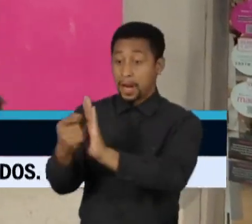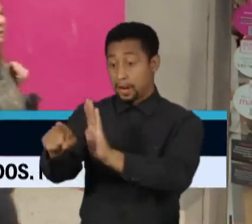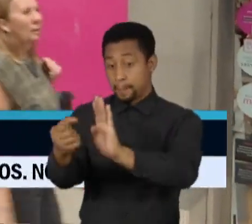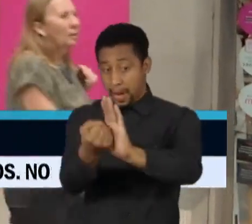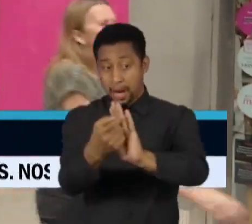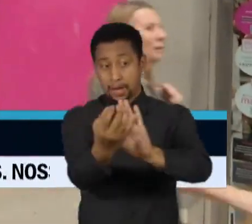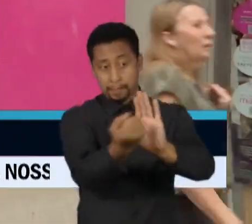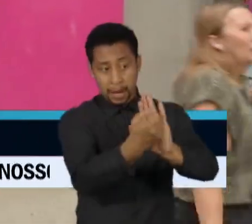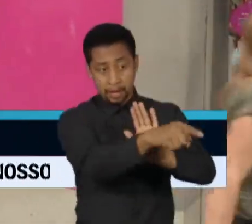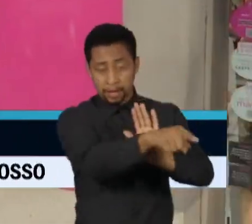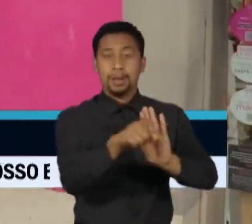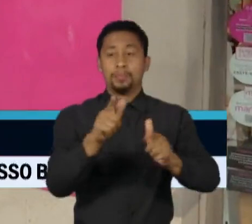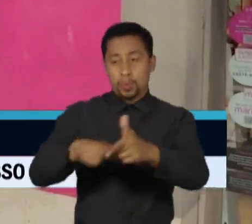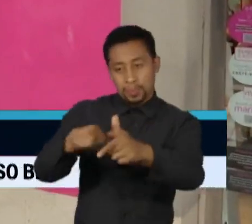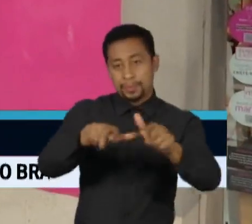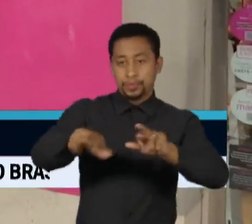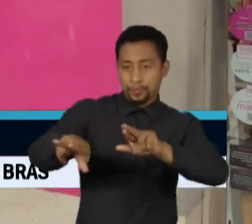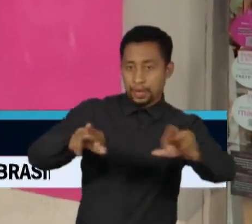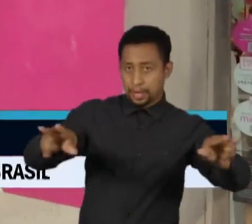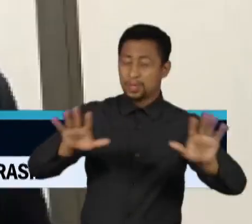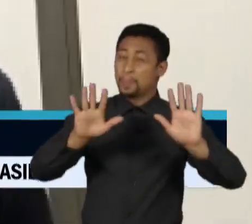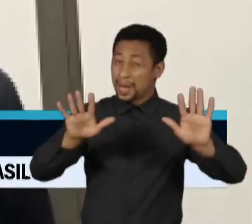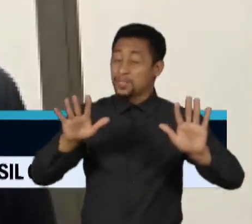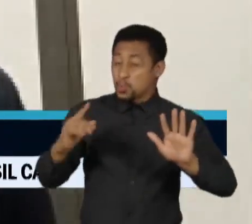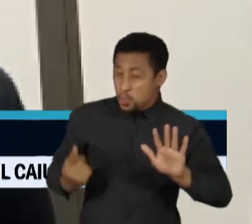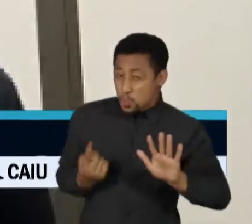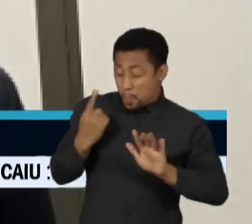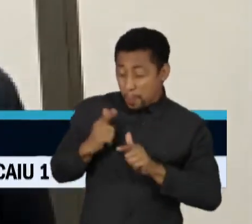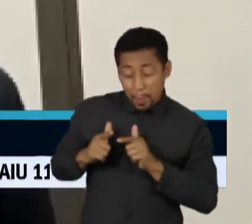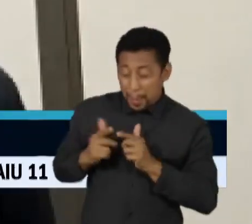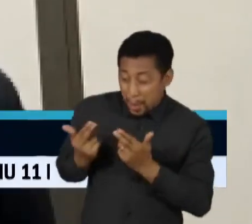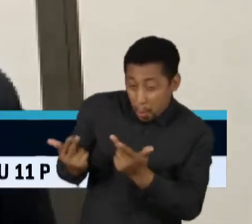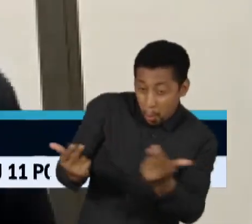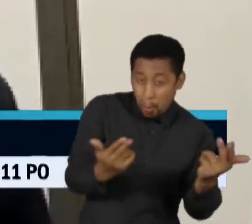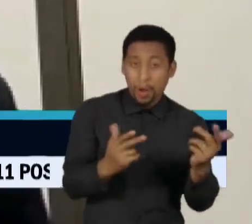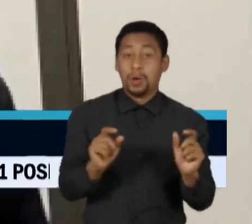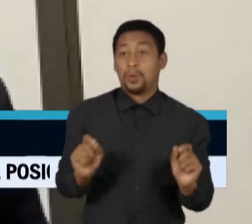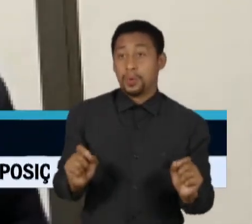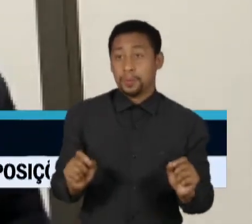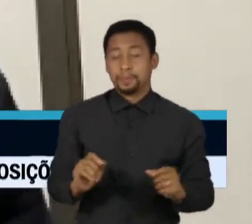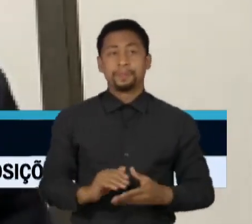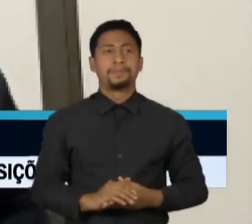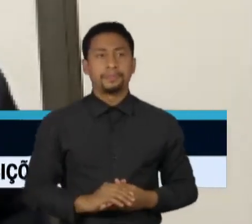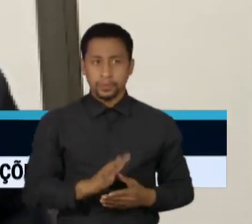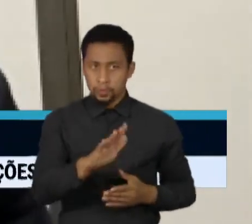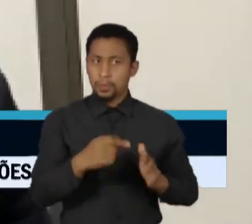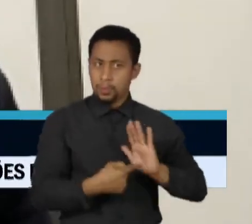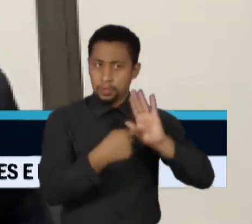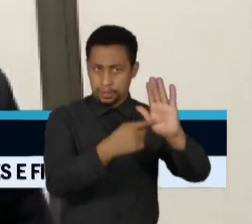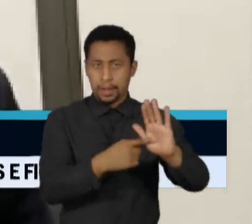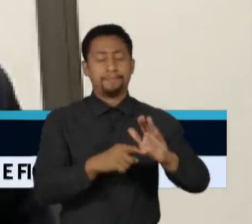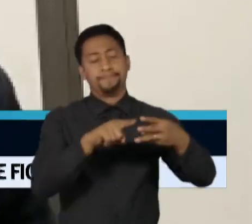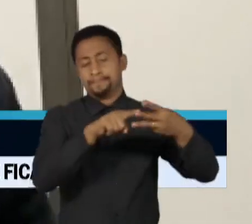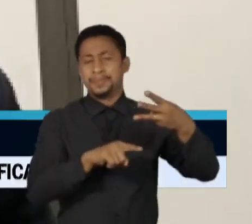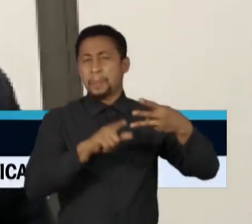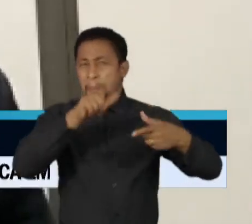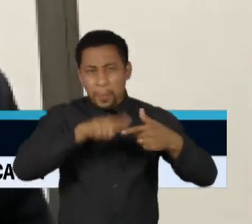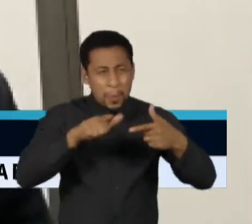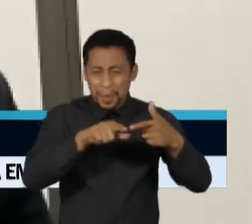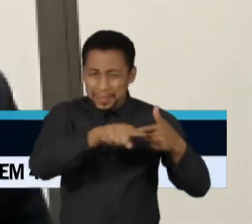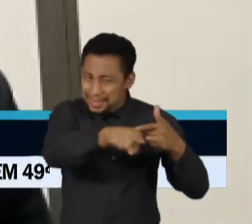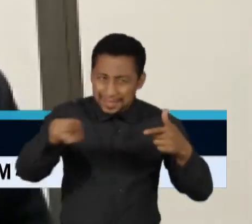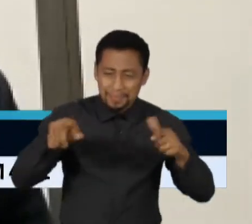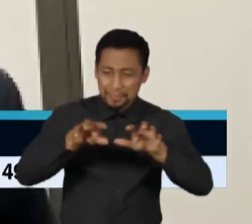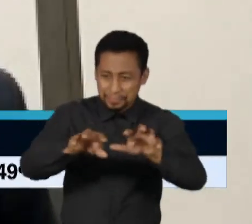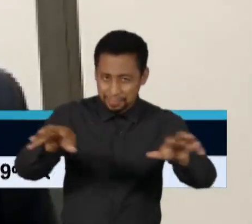causas em comum que afetam todas. Basicamente, eu vou citar três fatores aqui. Inflação alta, o